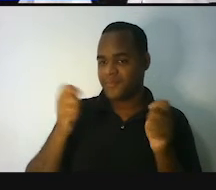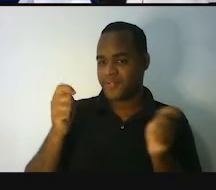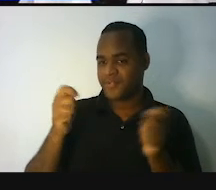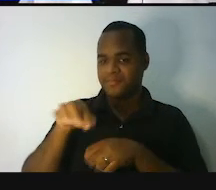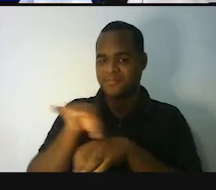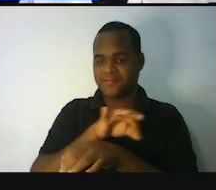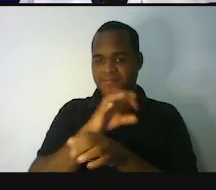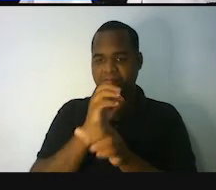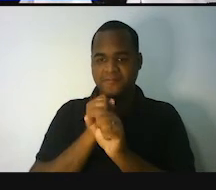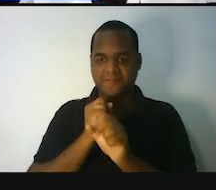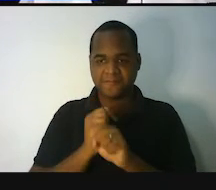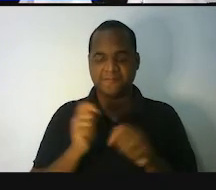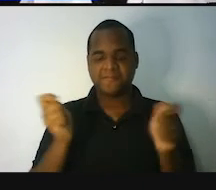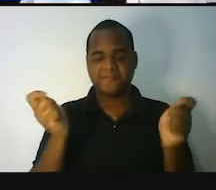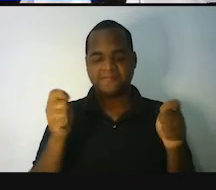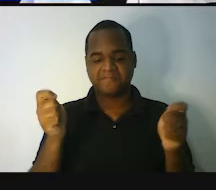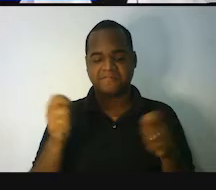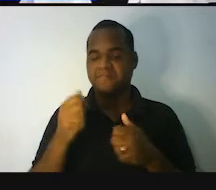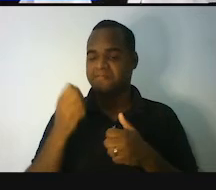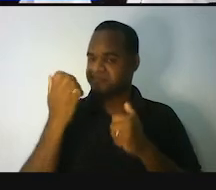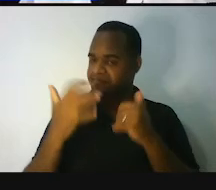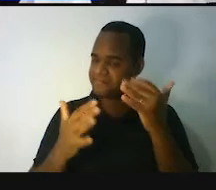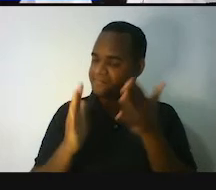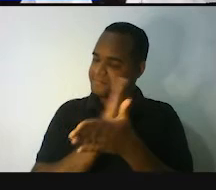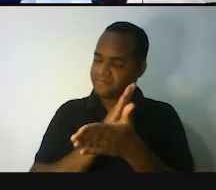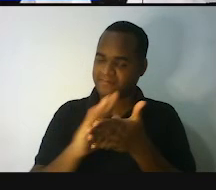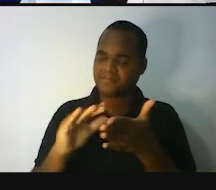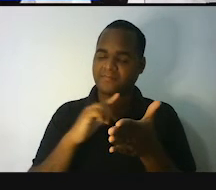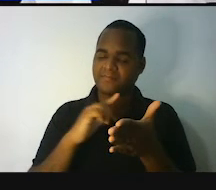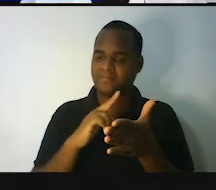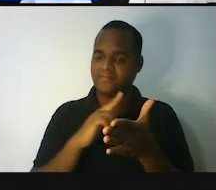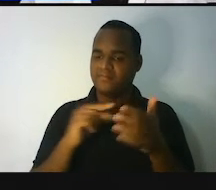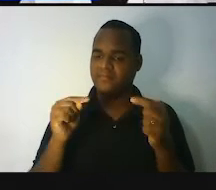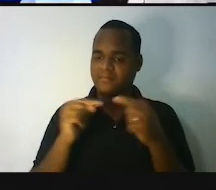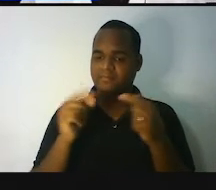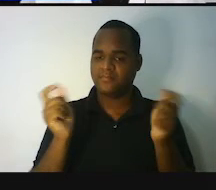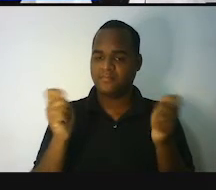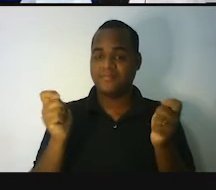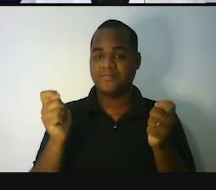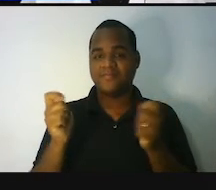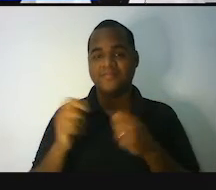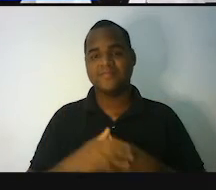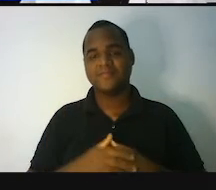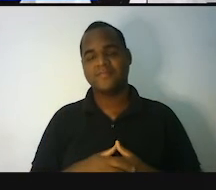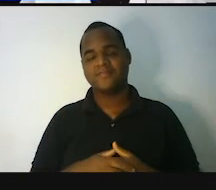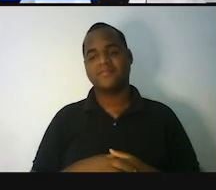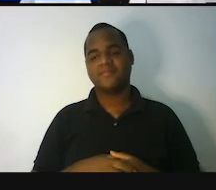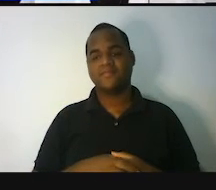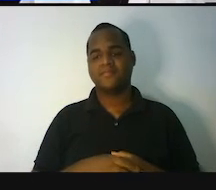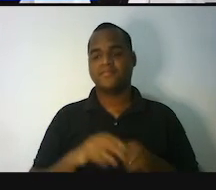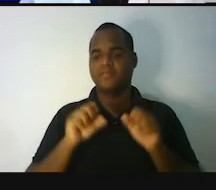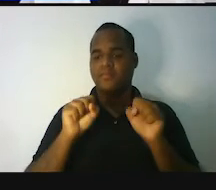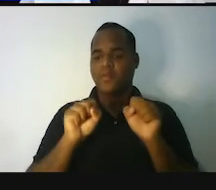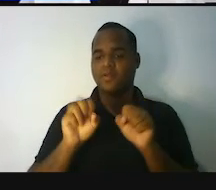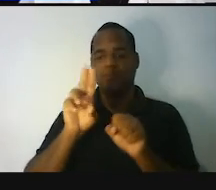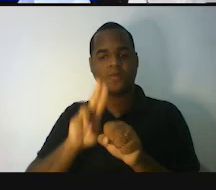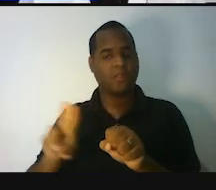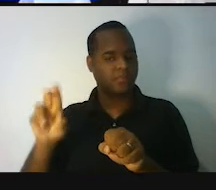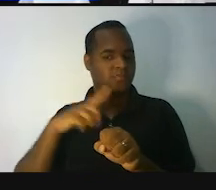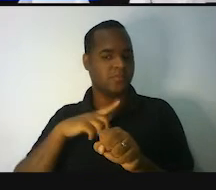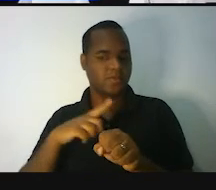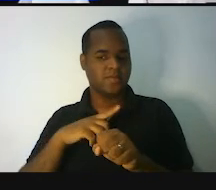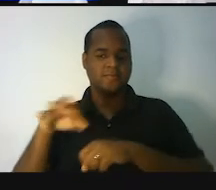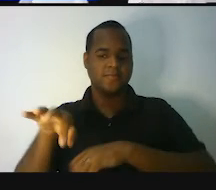aparece aí algumas figurazinhas de instrumentos que podem ser usados para